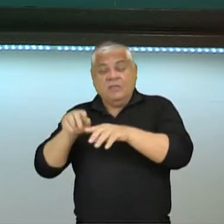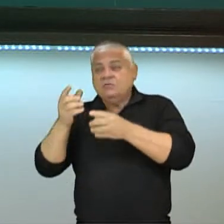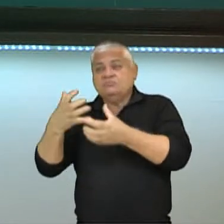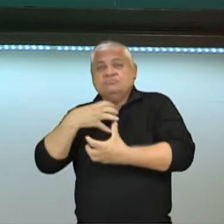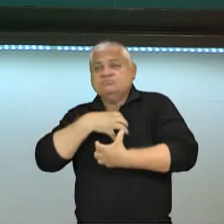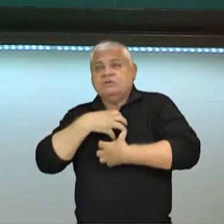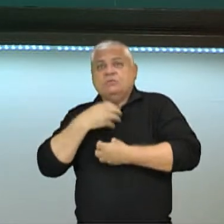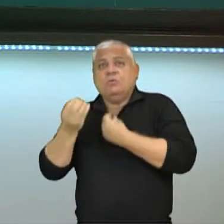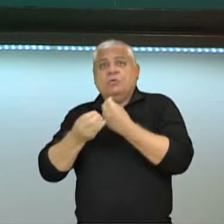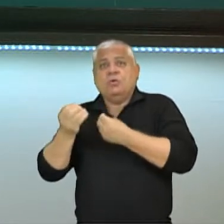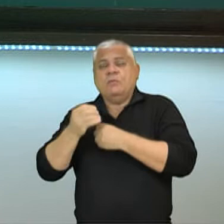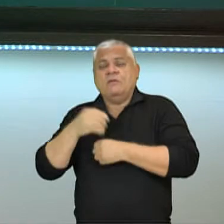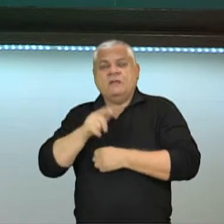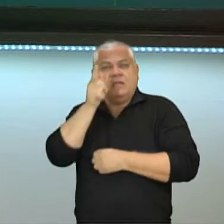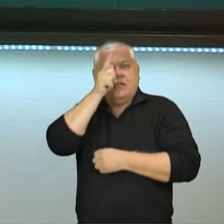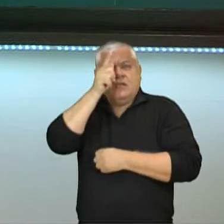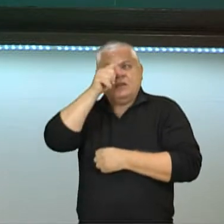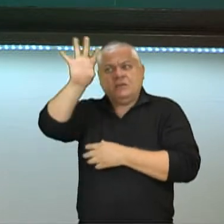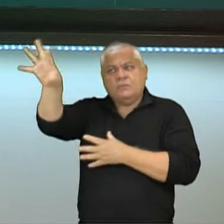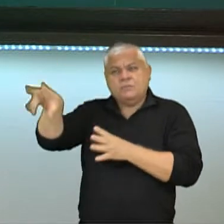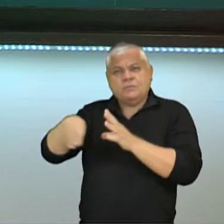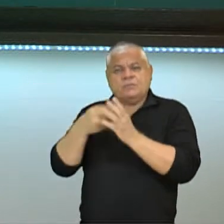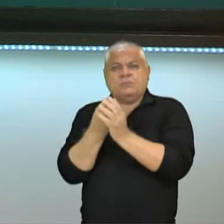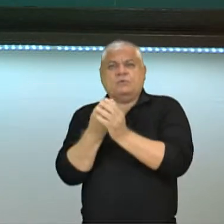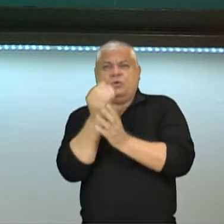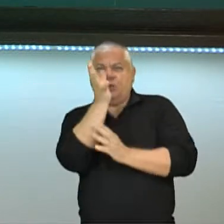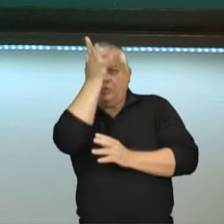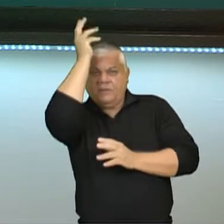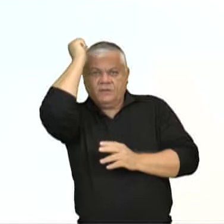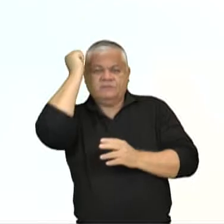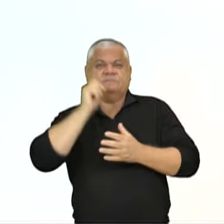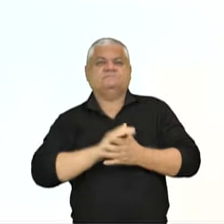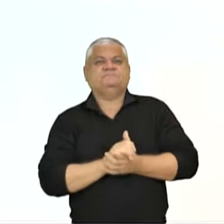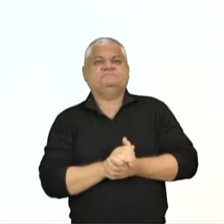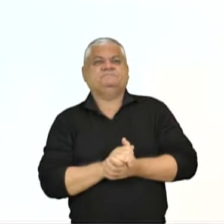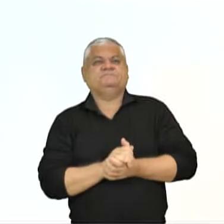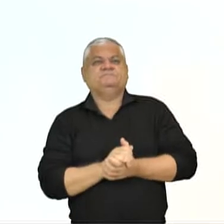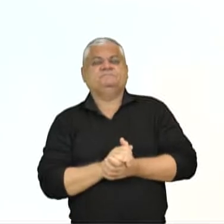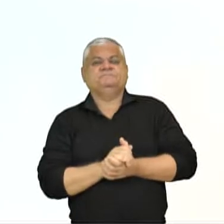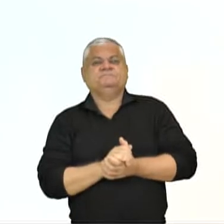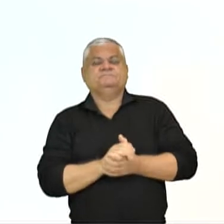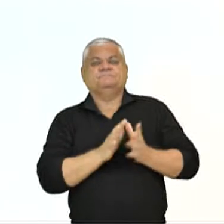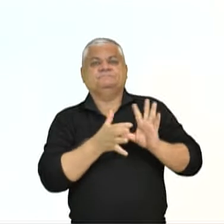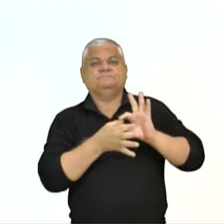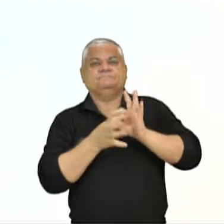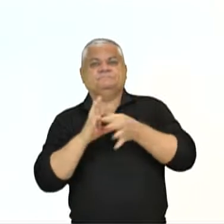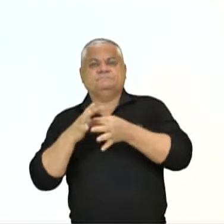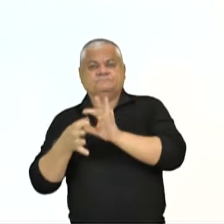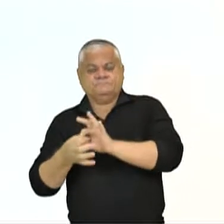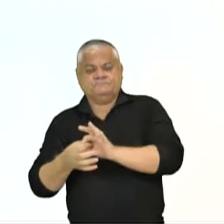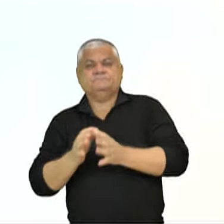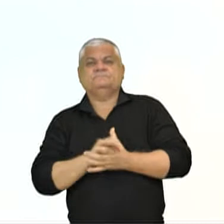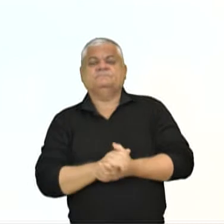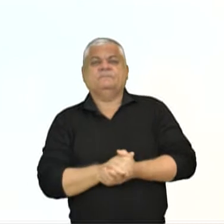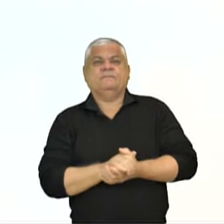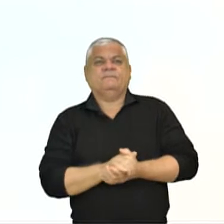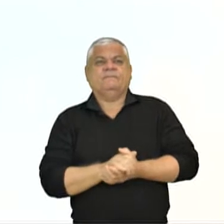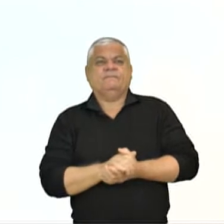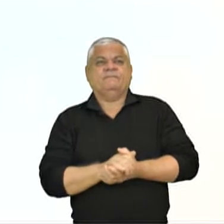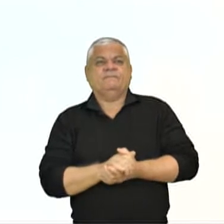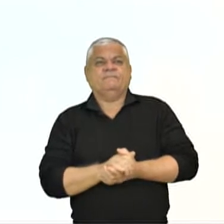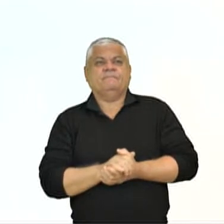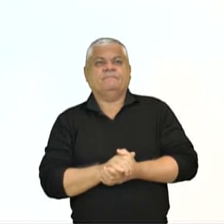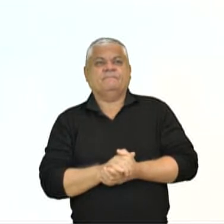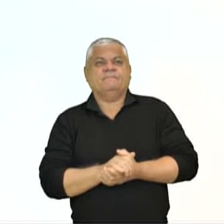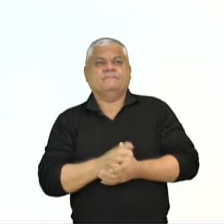a assimilação da cultura grega dentro desse contexto romano. Contextualização. Com a execução do fato de uma